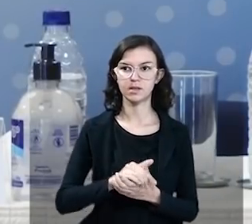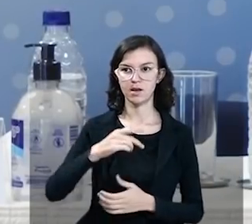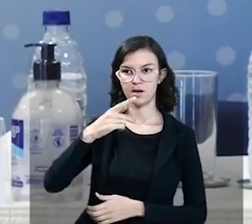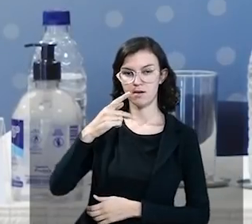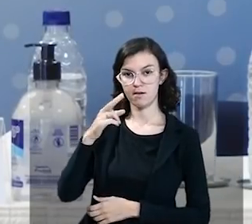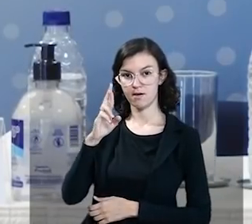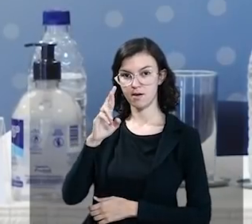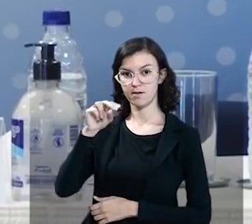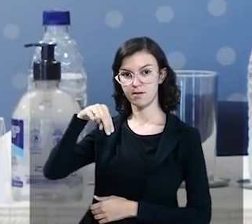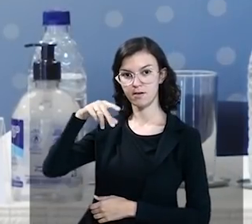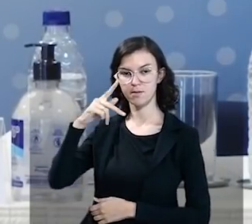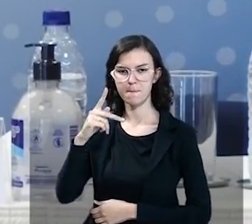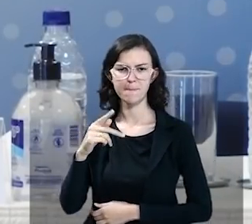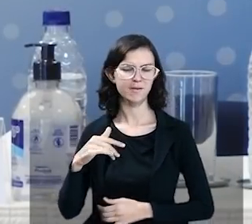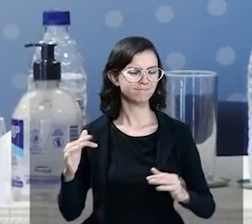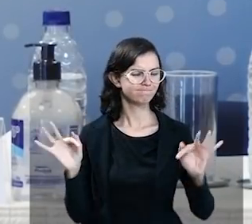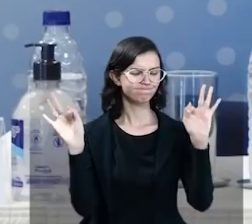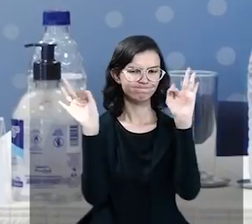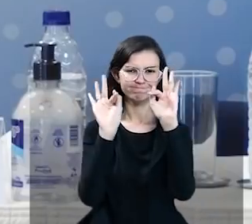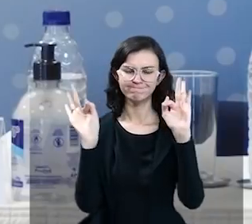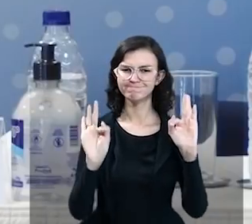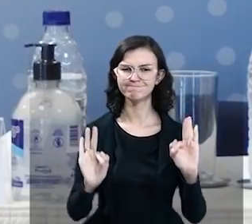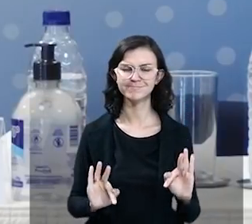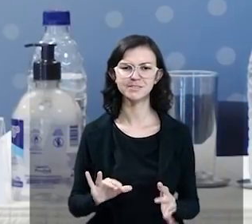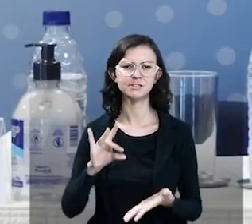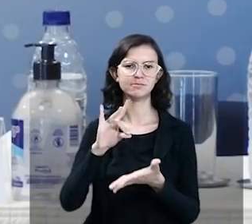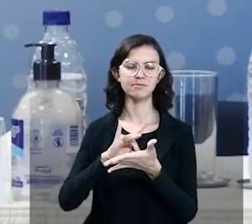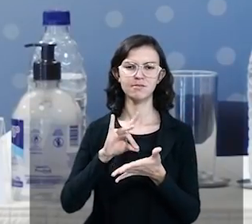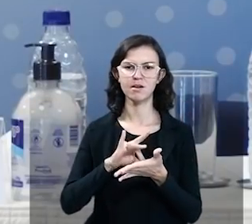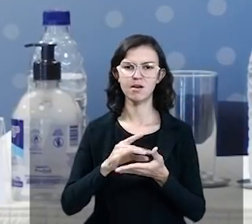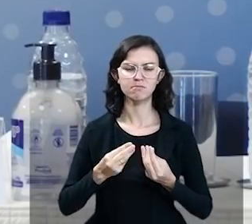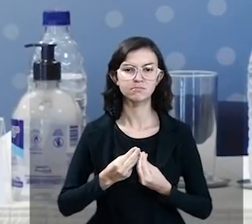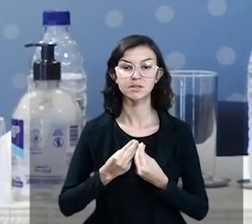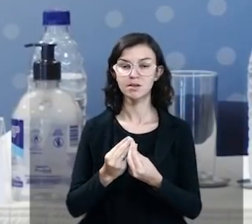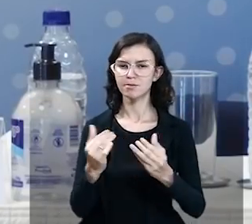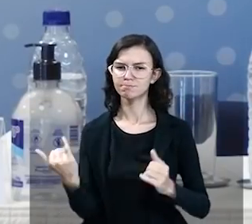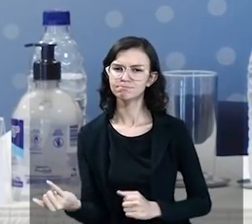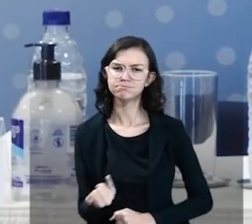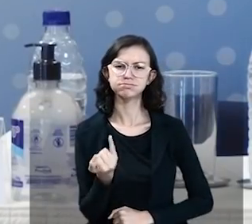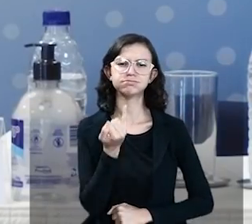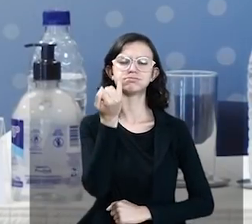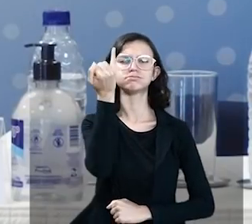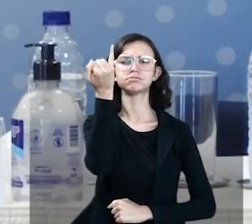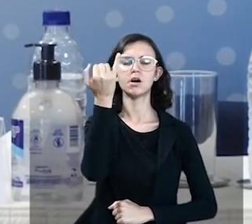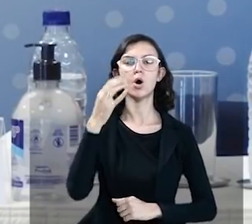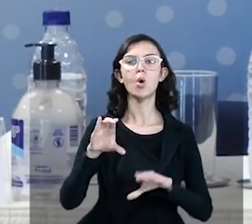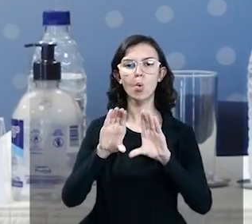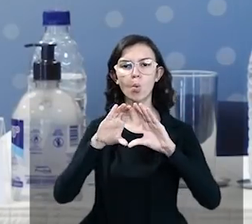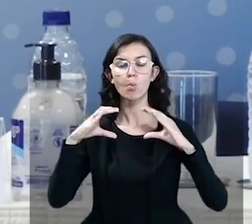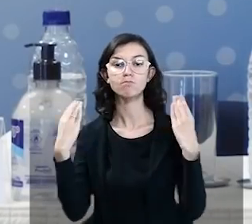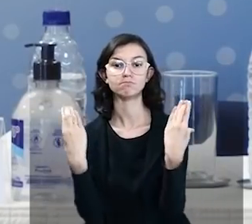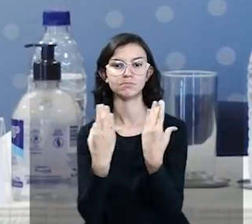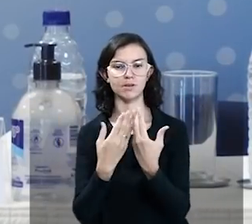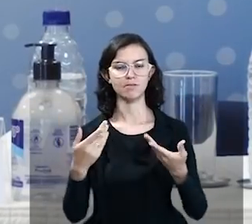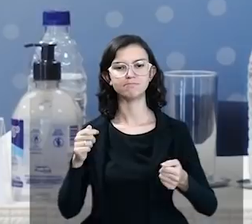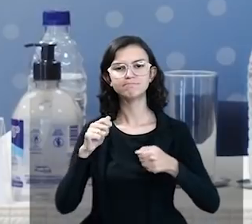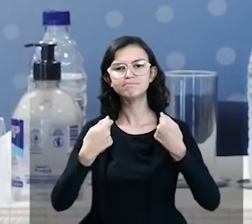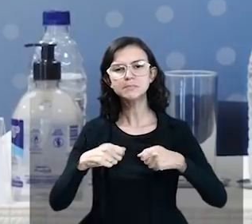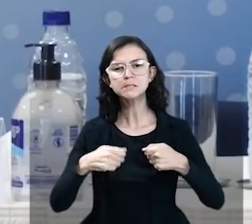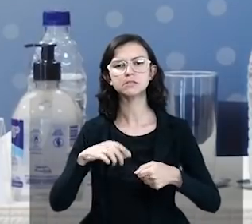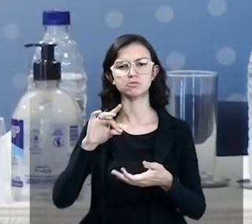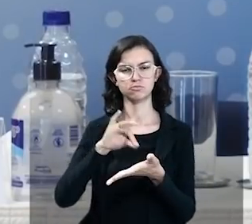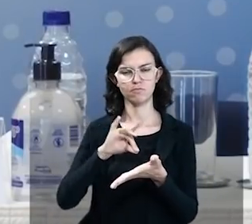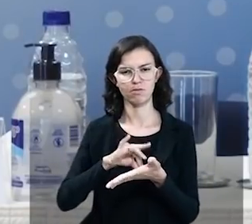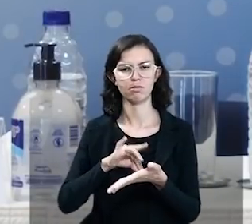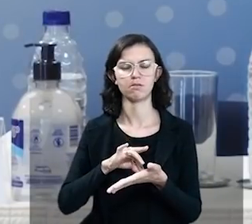RNP isso é muito simbólico, porque é uma entrega importante, é uma entrega que a comunidade precisa